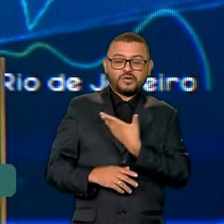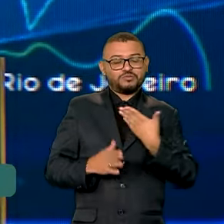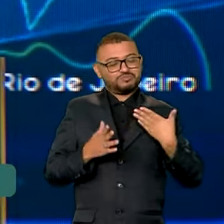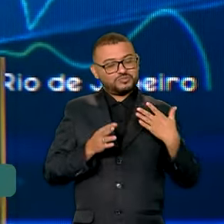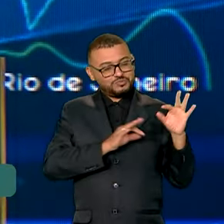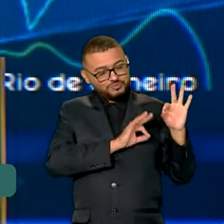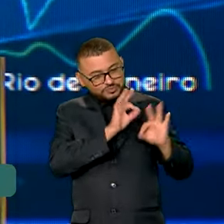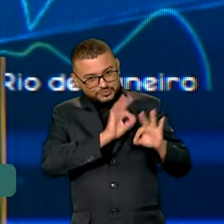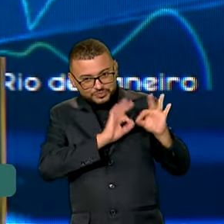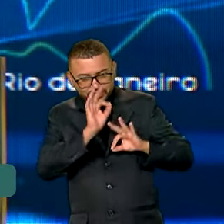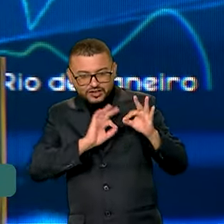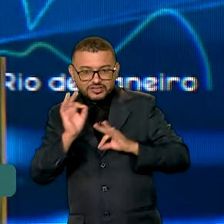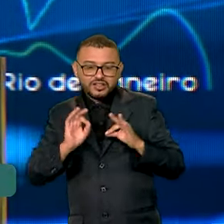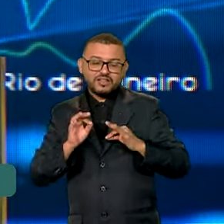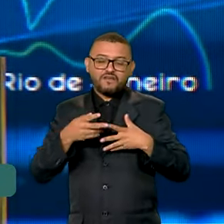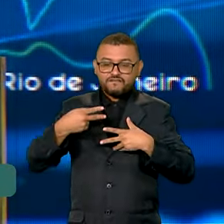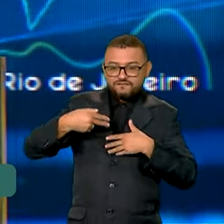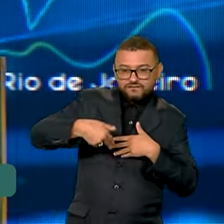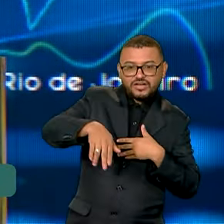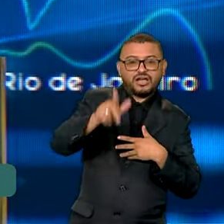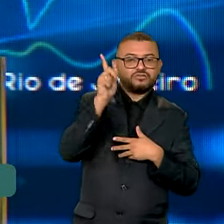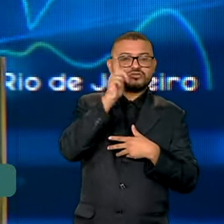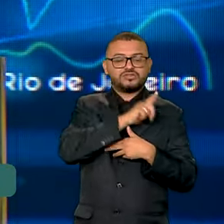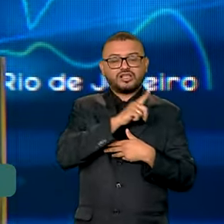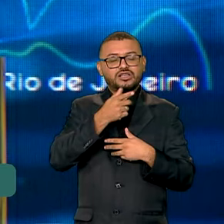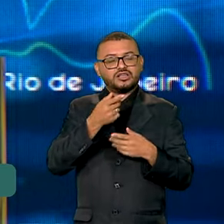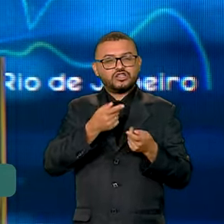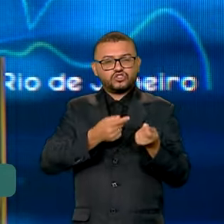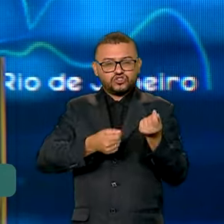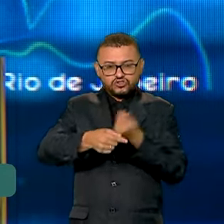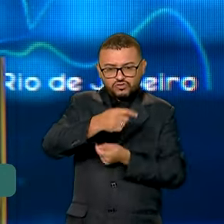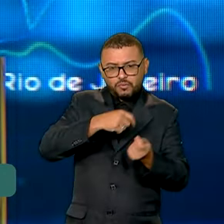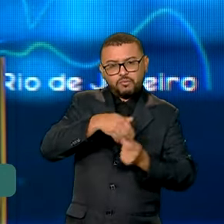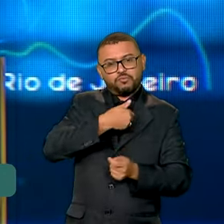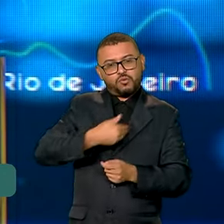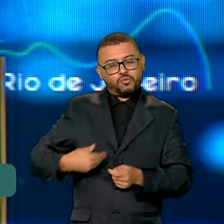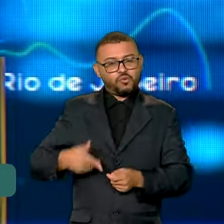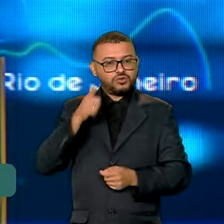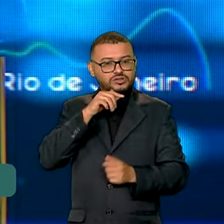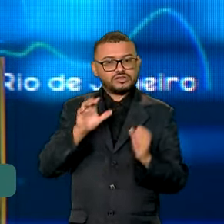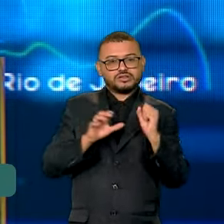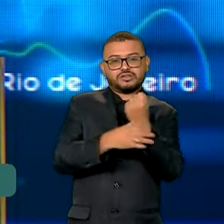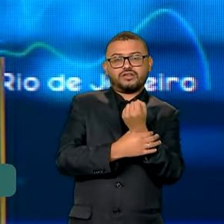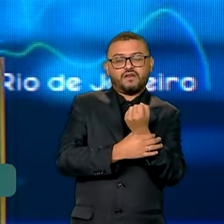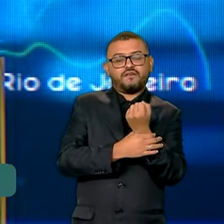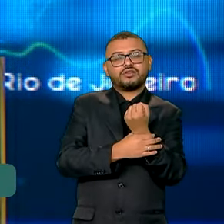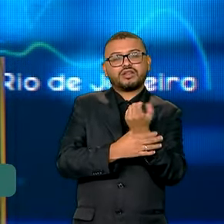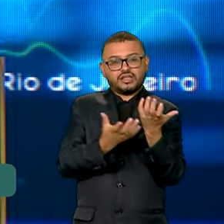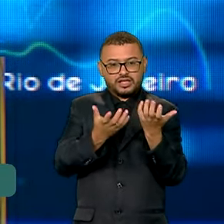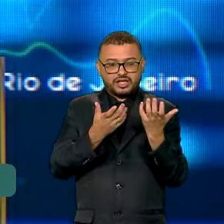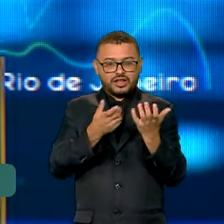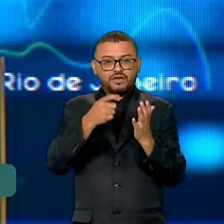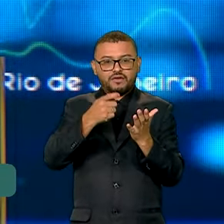arrumando a casa e colocando as contas públicas em ordem para assegurar o equilíbrio fiscal. O aumento da